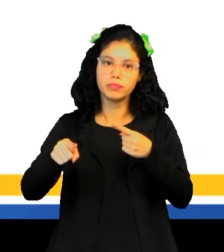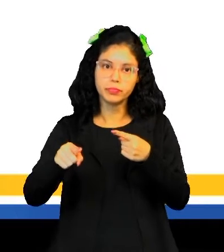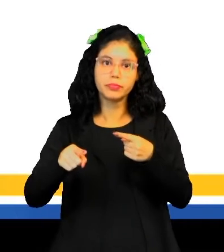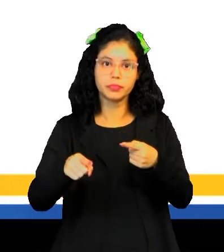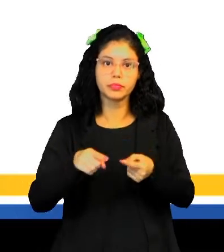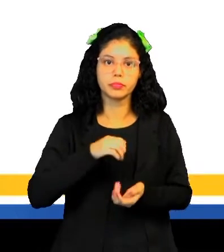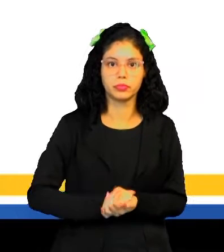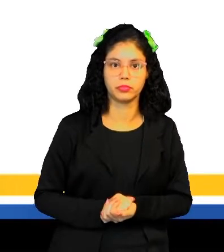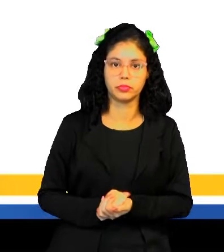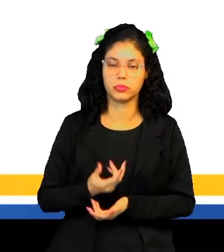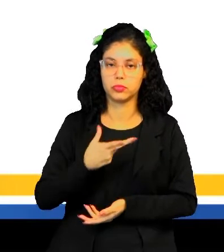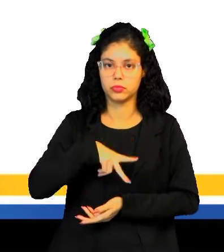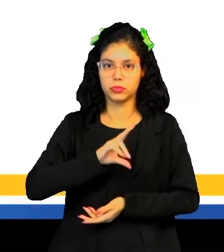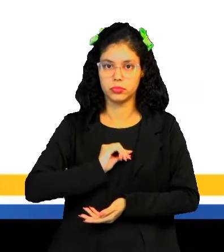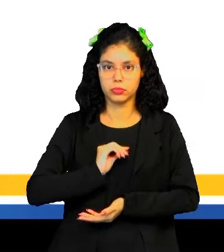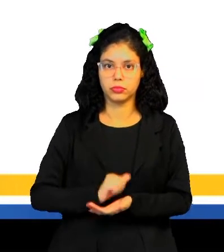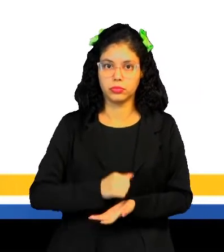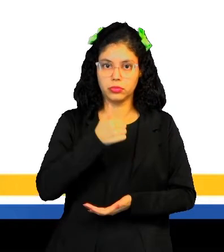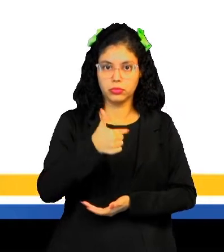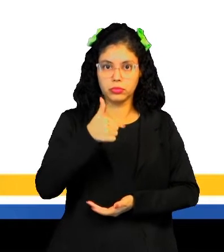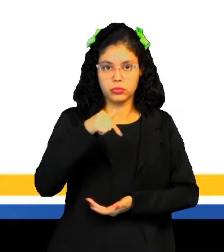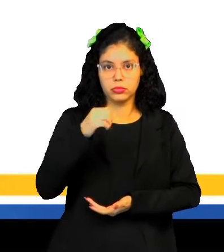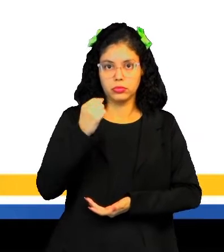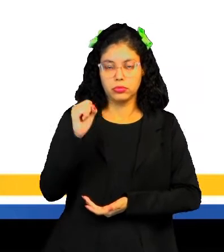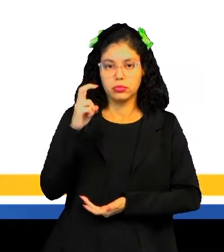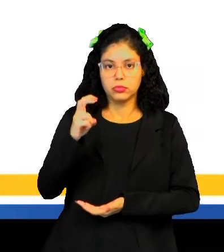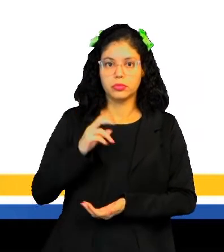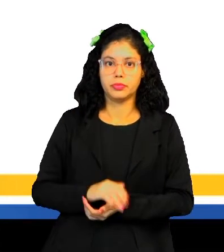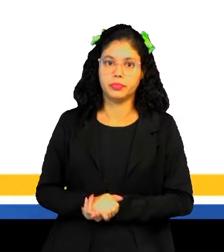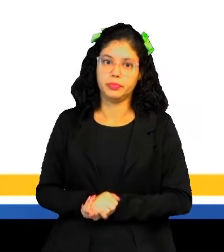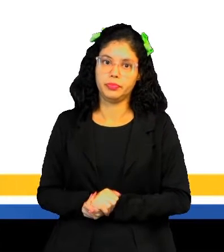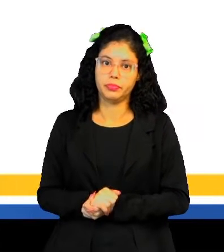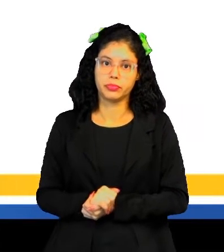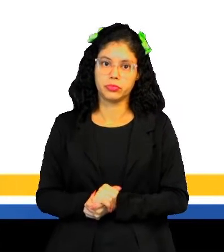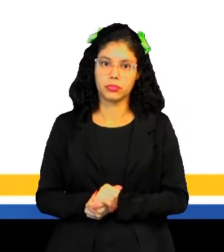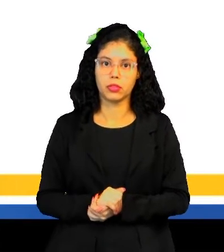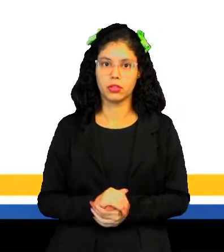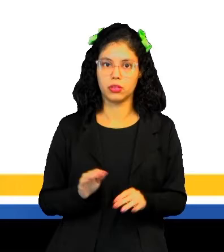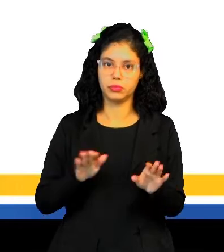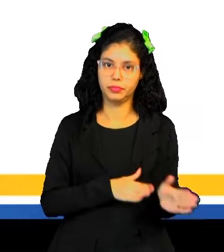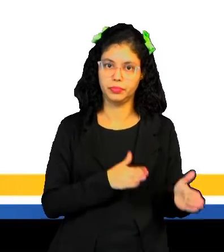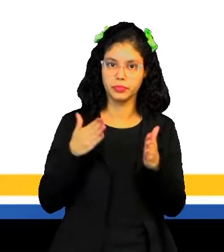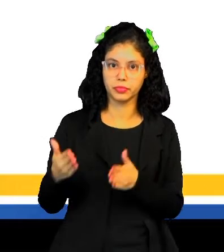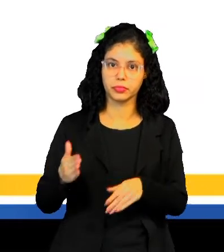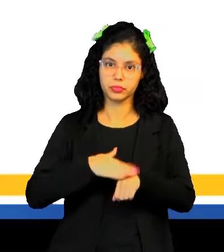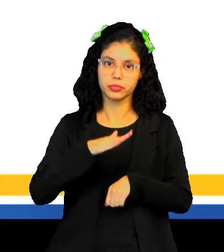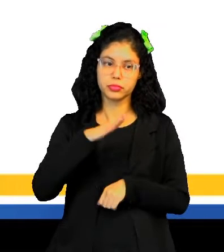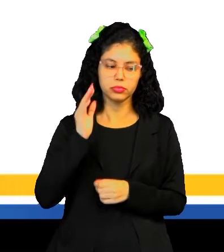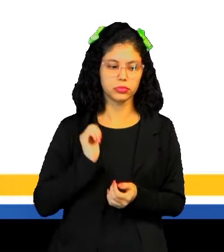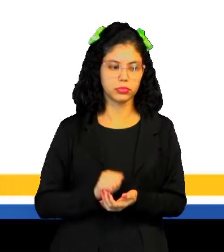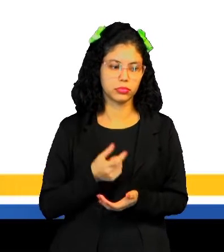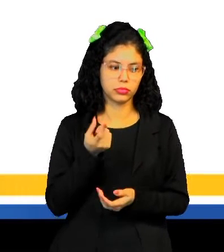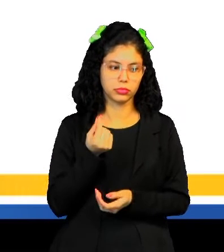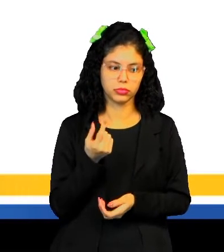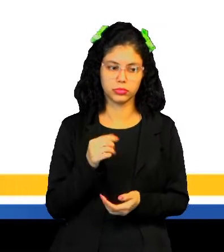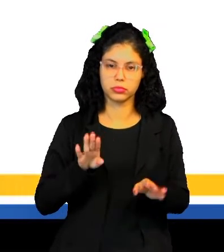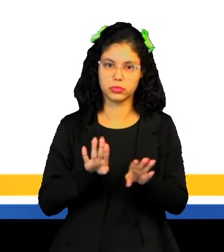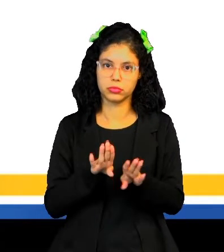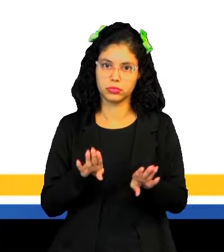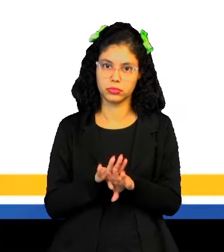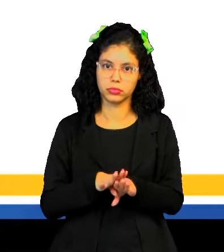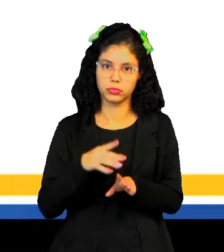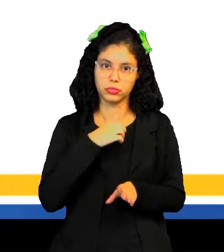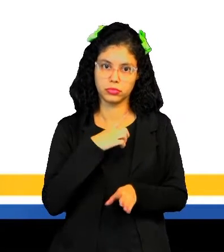Pela coroa portuguesa lá em 1785. A exploração do ouro passou a ser a mais lucrativa na colônia.